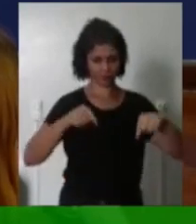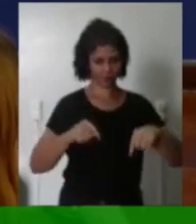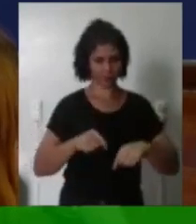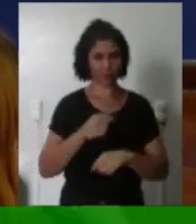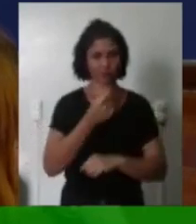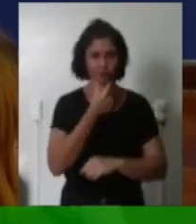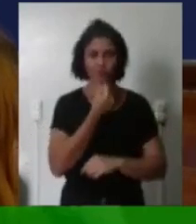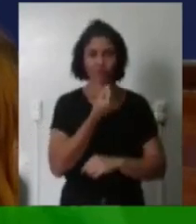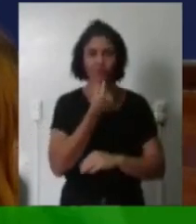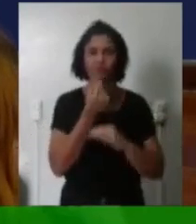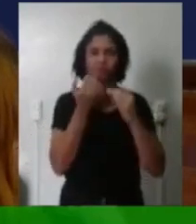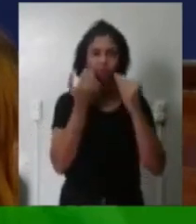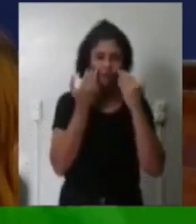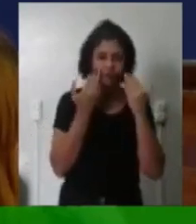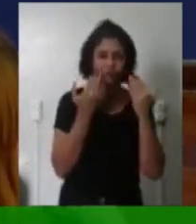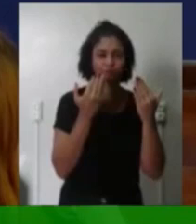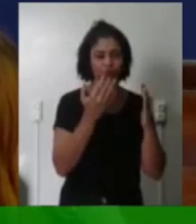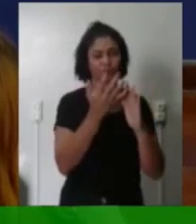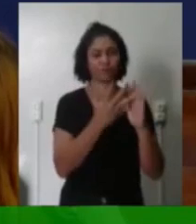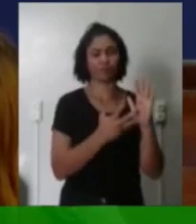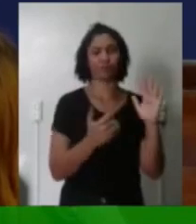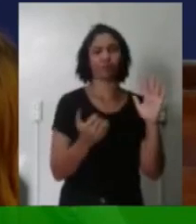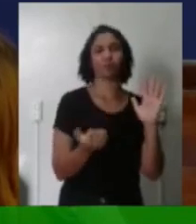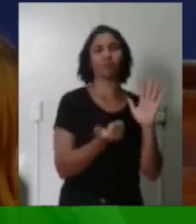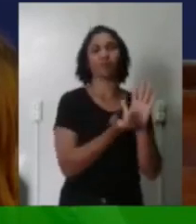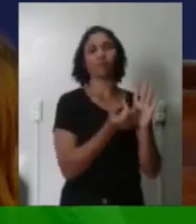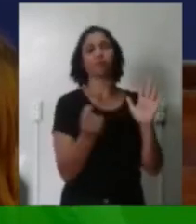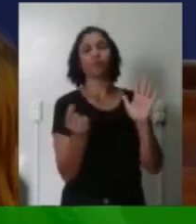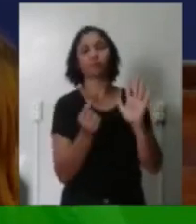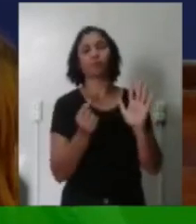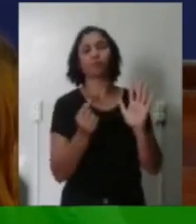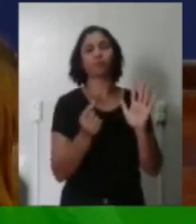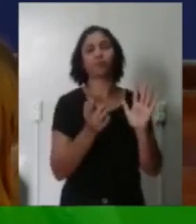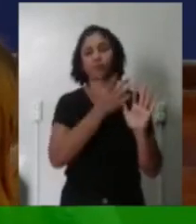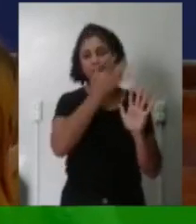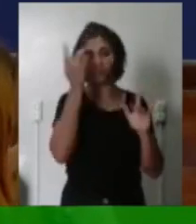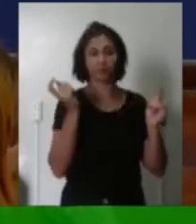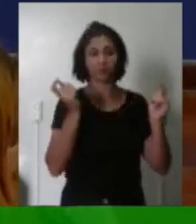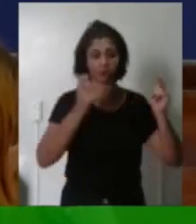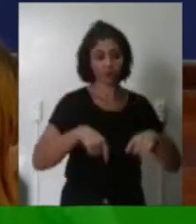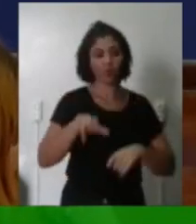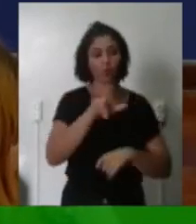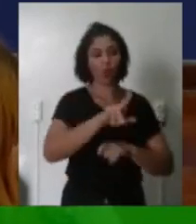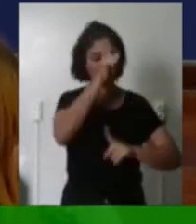Talvez mais marcantes Que é a capacidade que ele tem de utilizar as suas grandes invenções